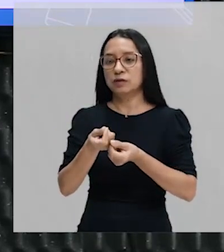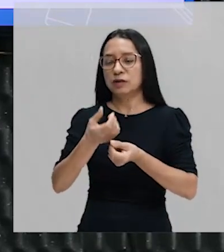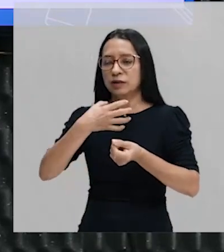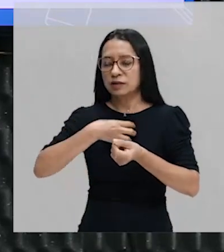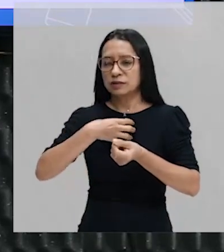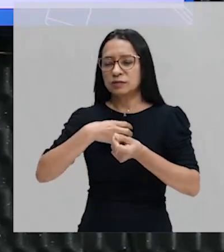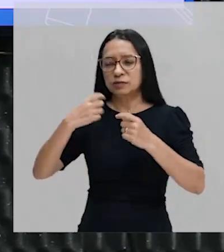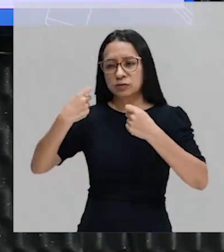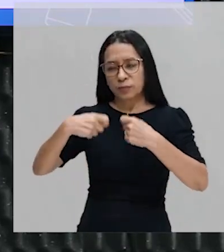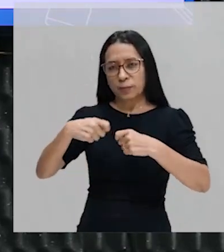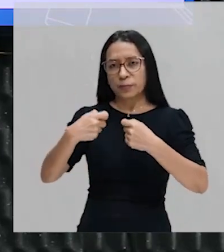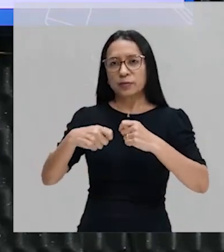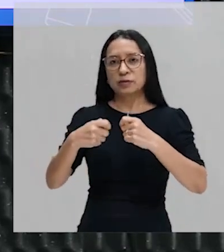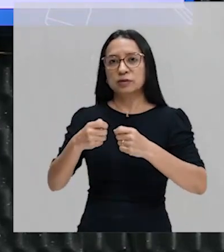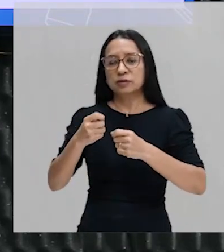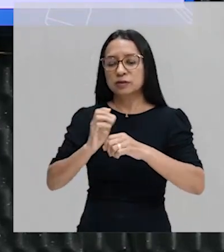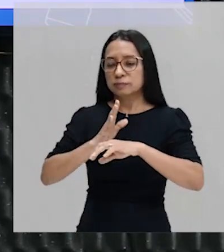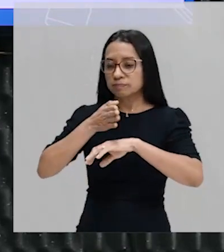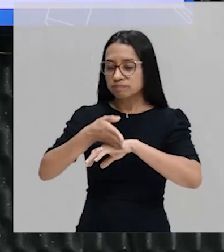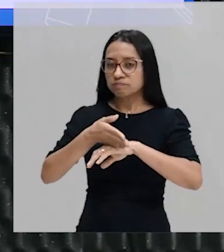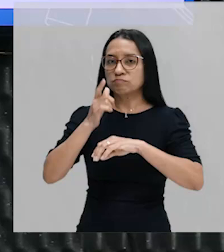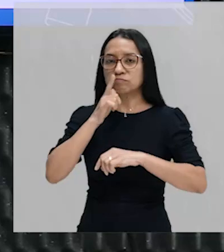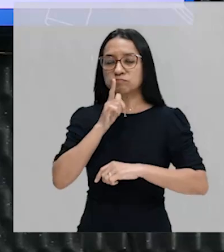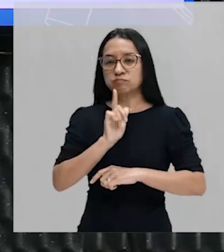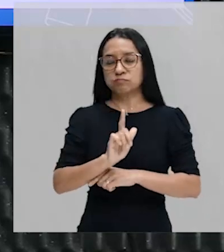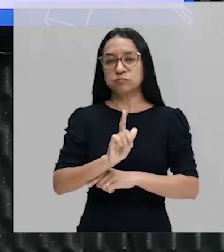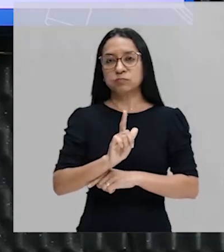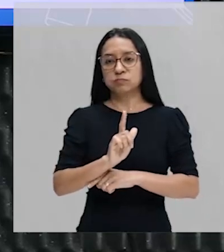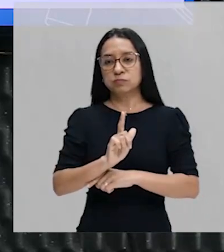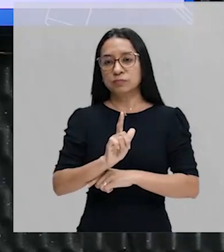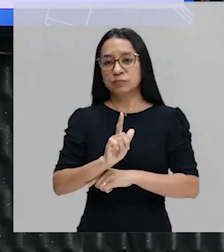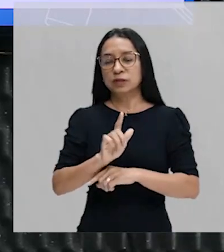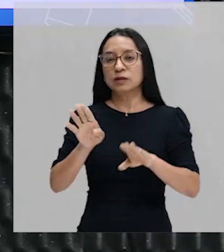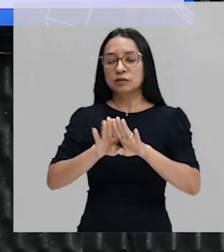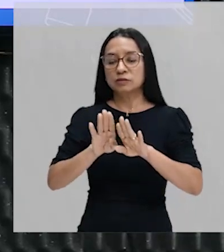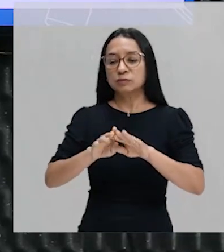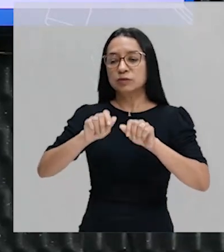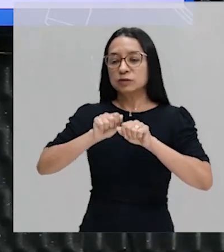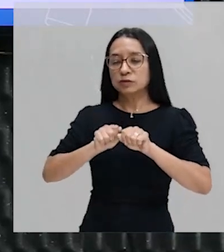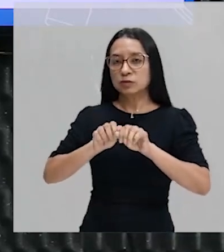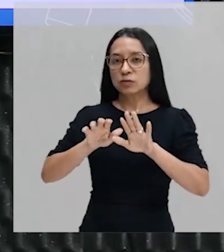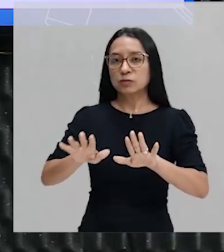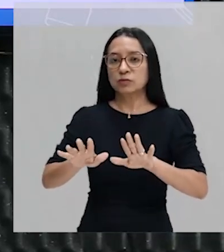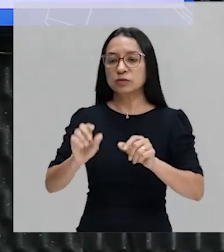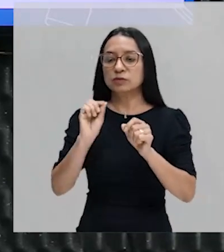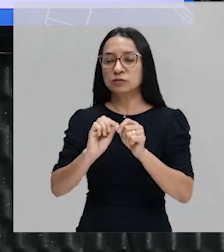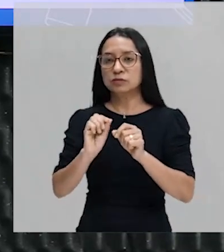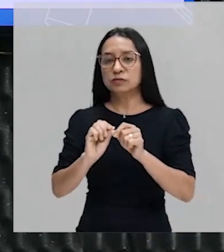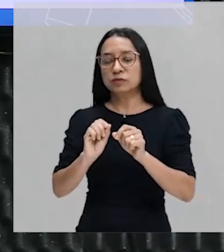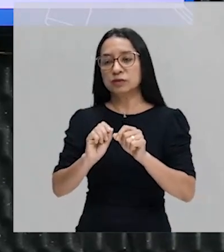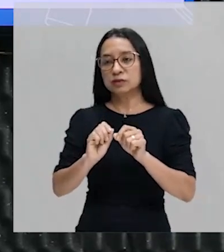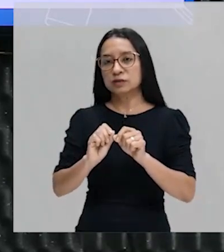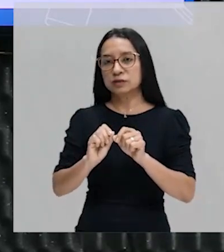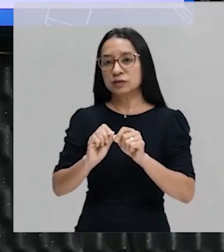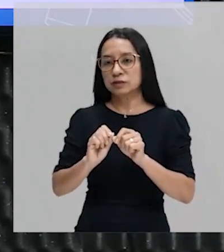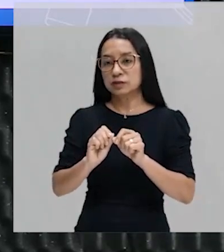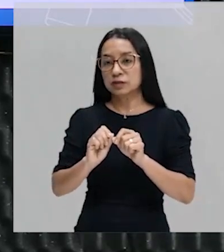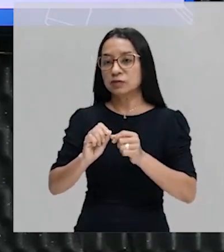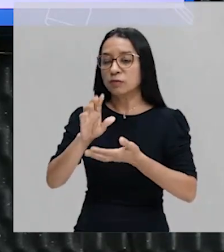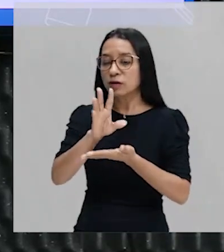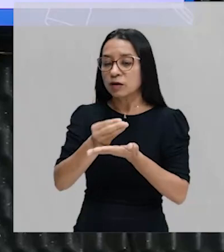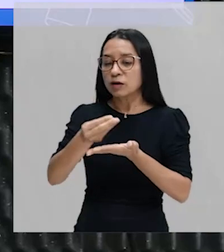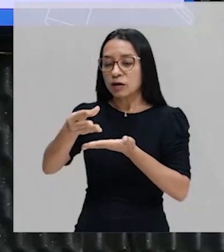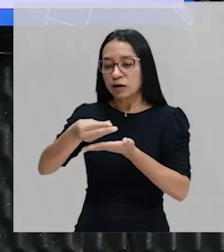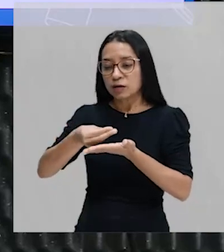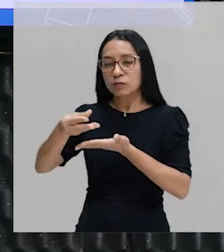necessidade, dentro dessa conquista e da colonização, de realizar uma lógica de acumulação